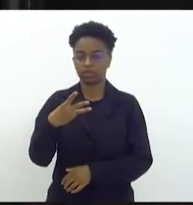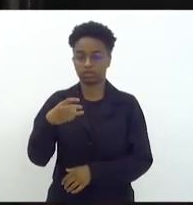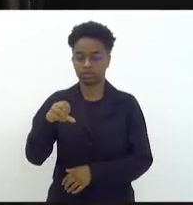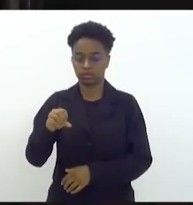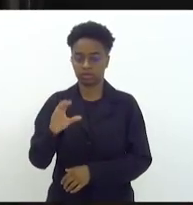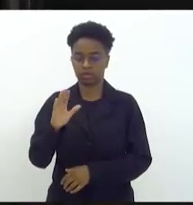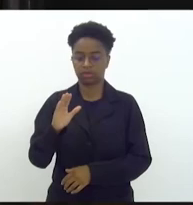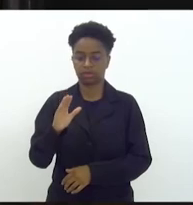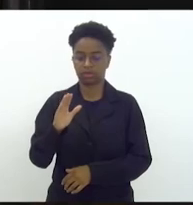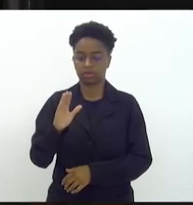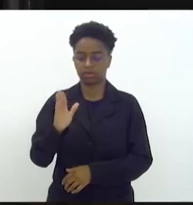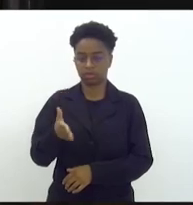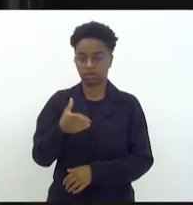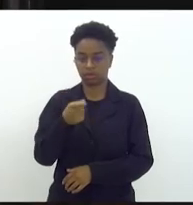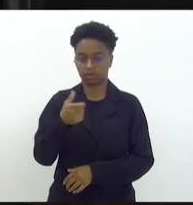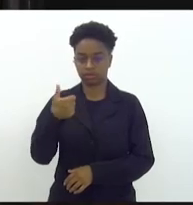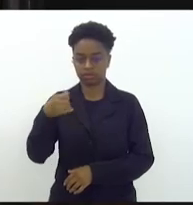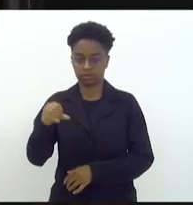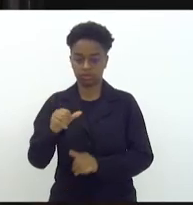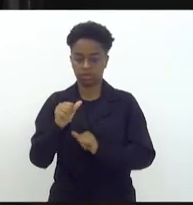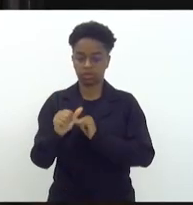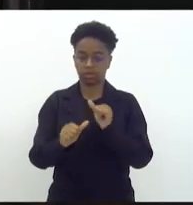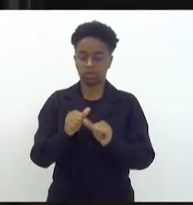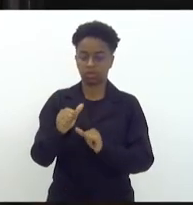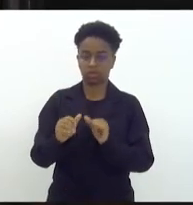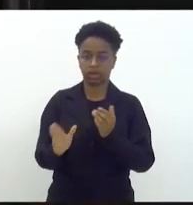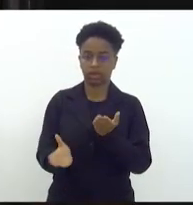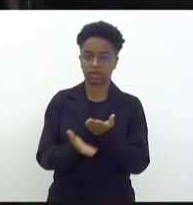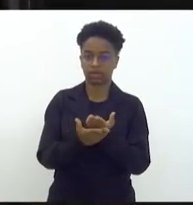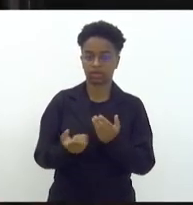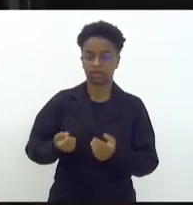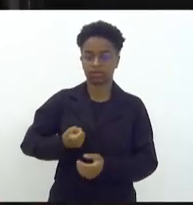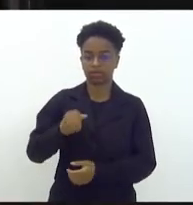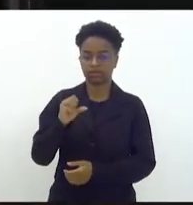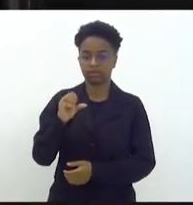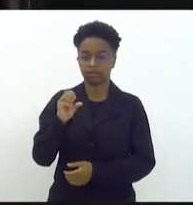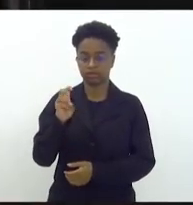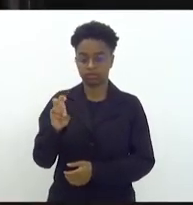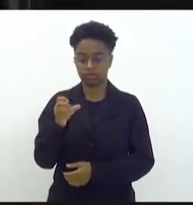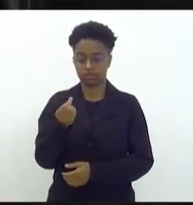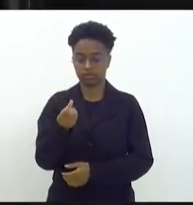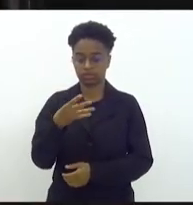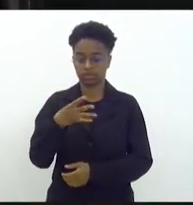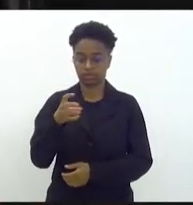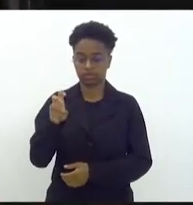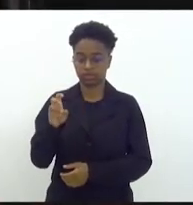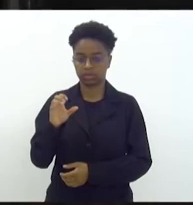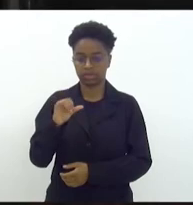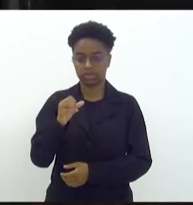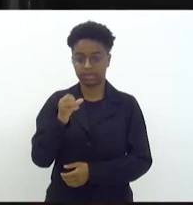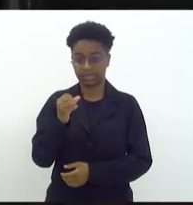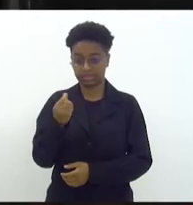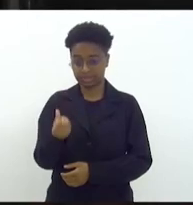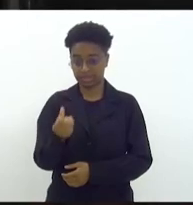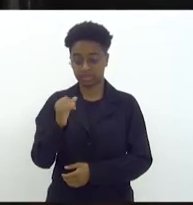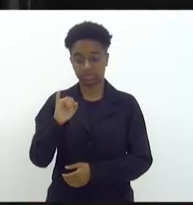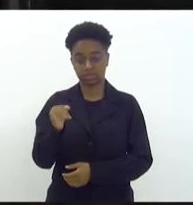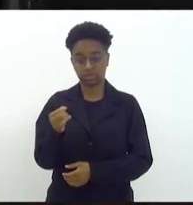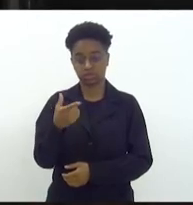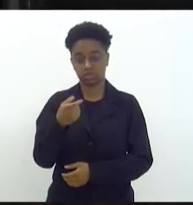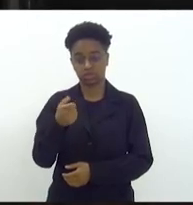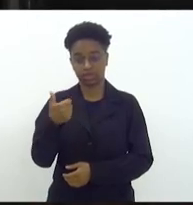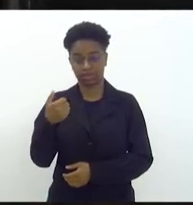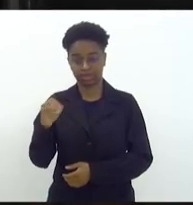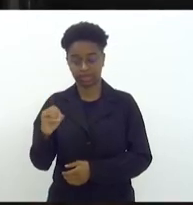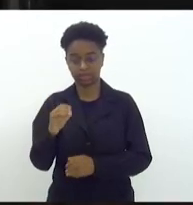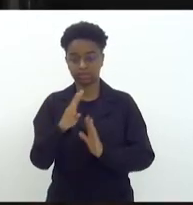julho de 2019, que alterou o anexo número 5.645 de 6 de janeiro de 2010, incluindo um